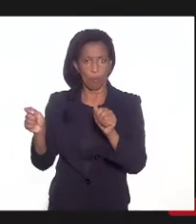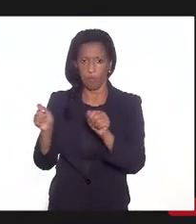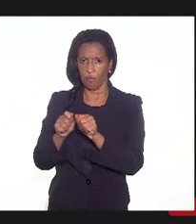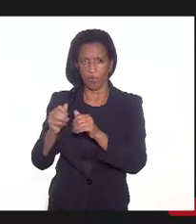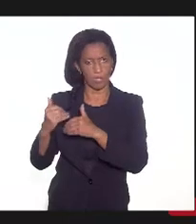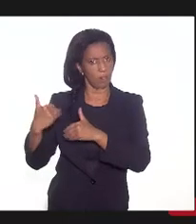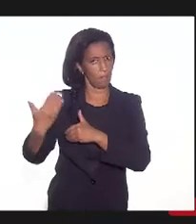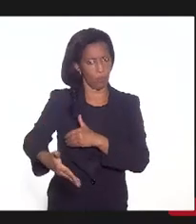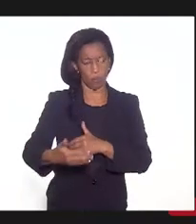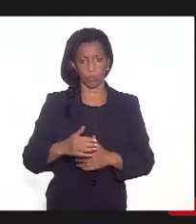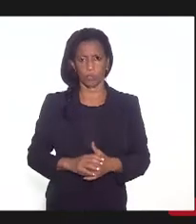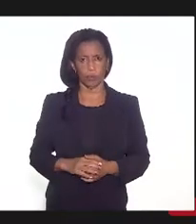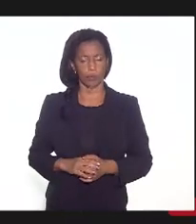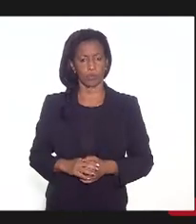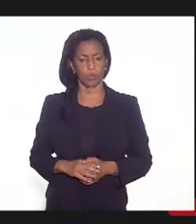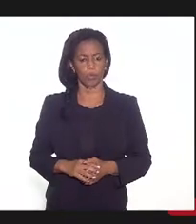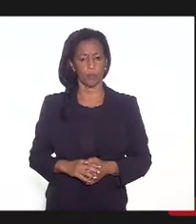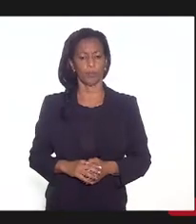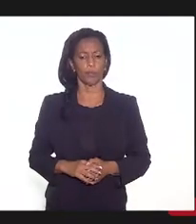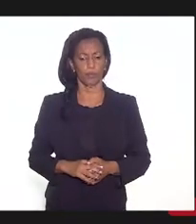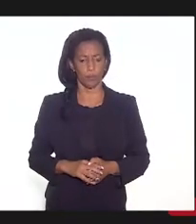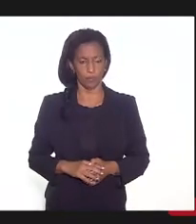posteriori, como no anterior.